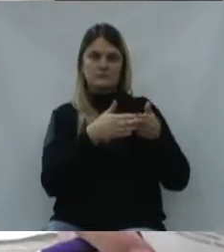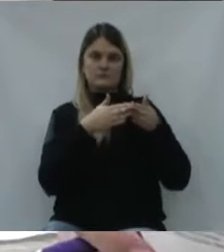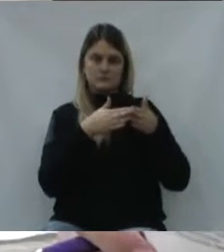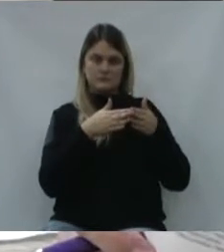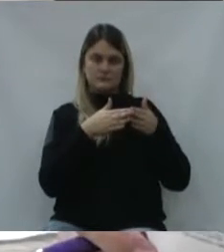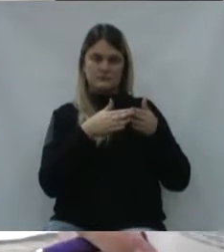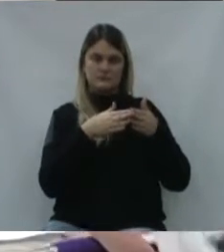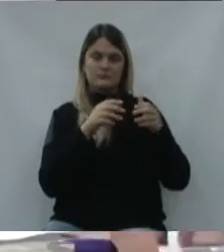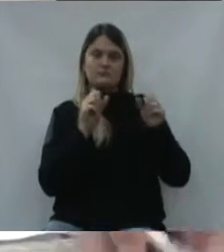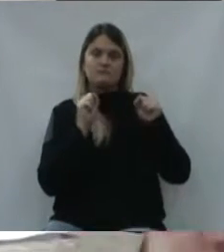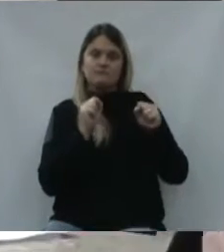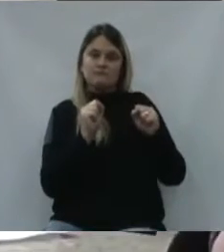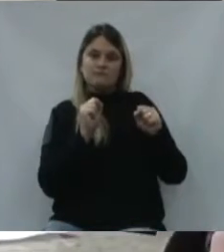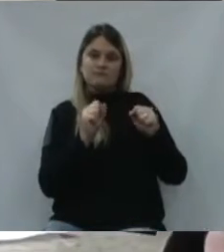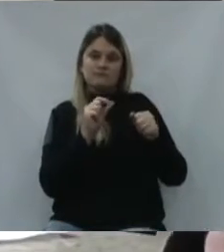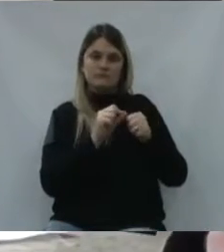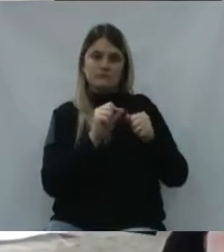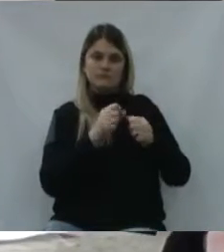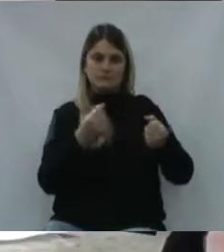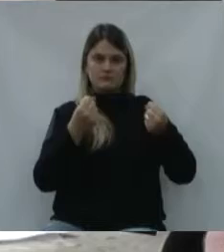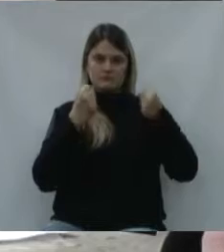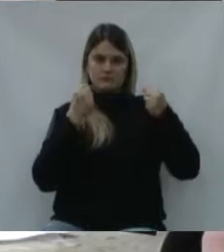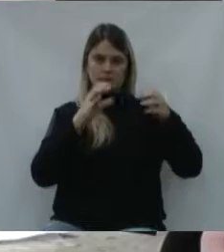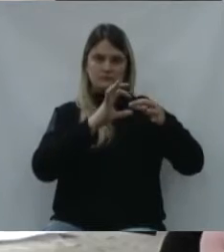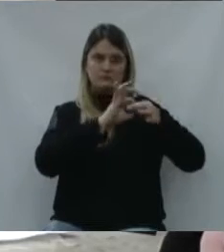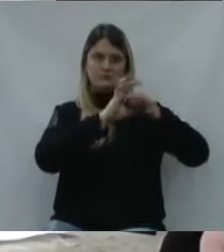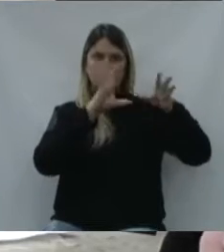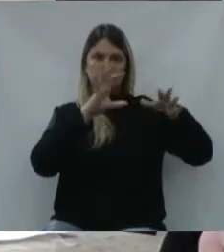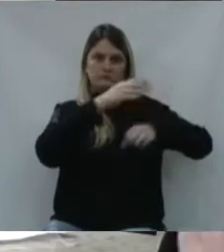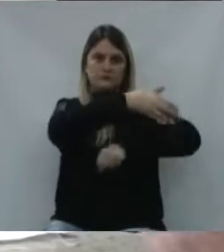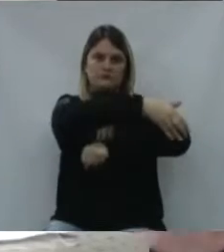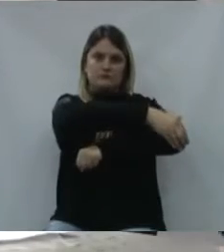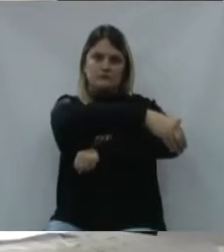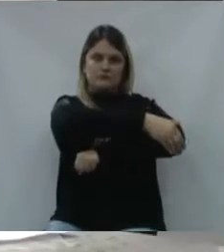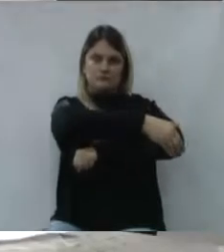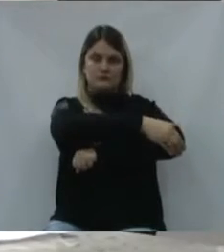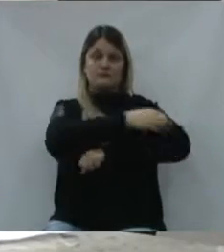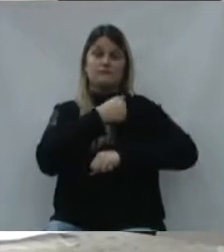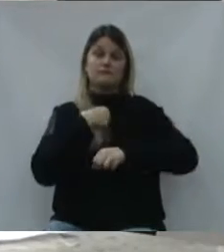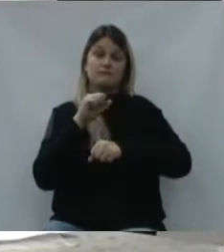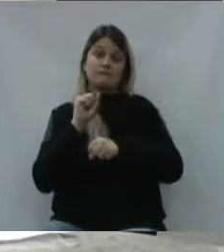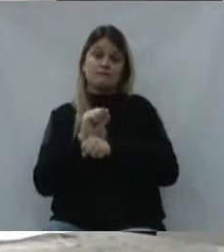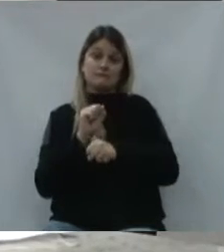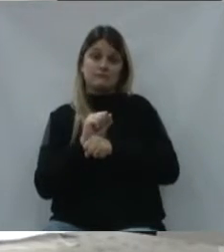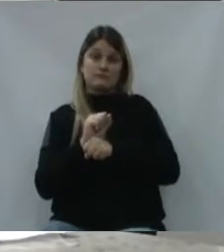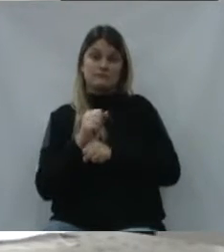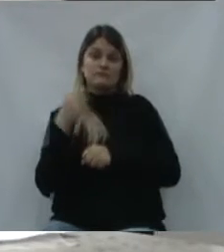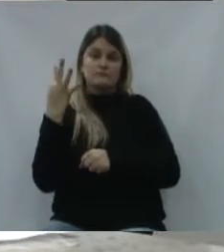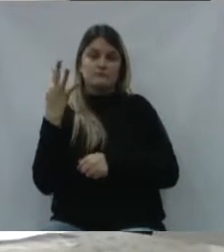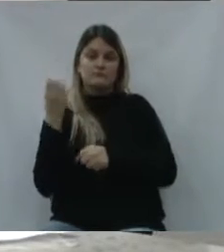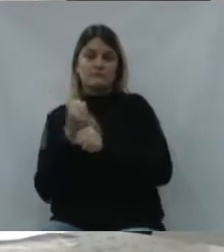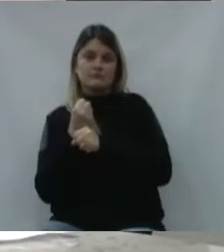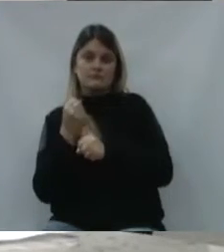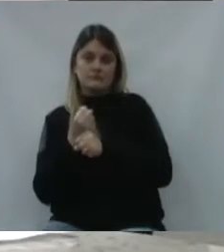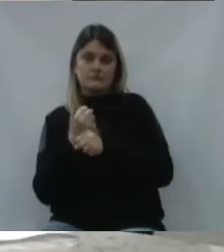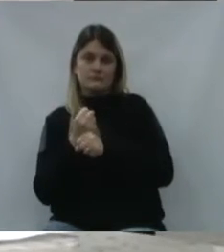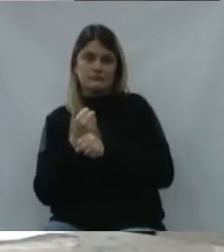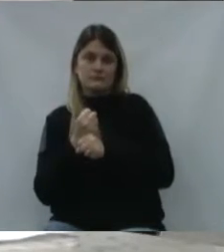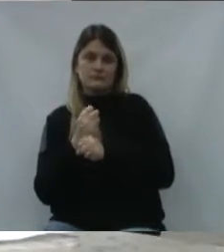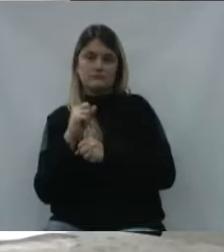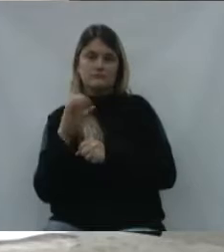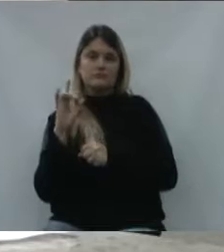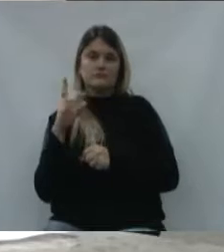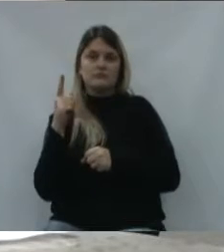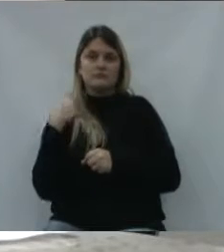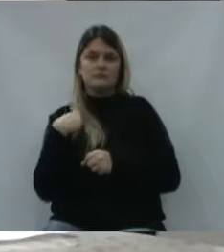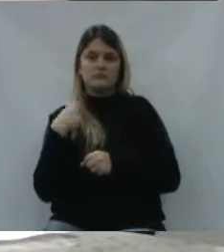possibilidade de uma academia ao ar livre. Espero que esses quatro anos não sejam a